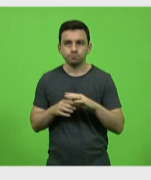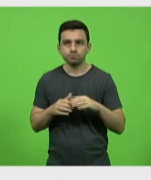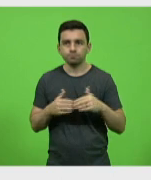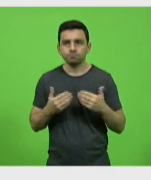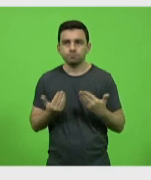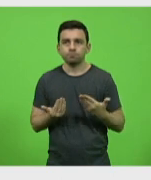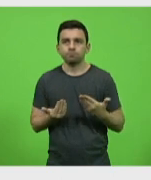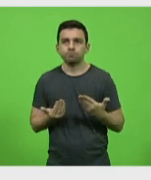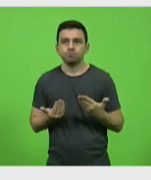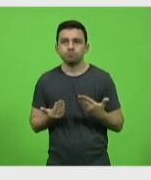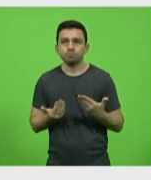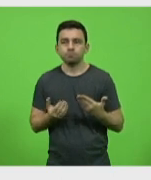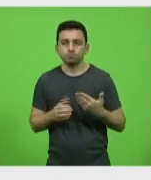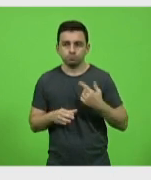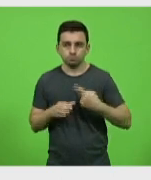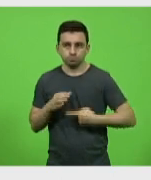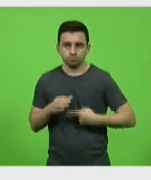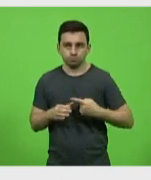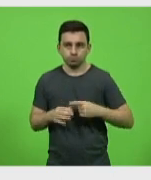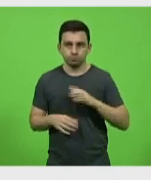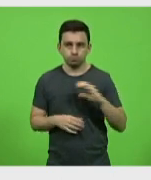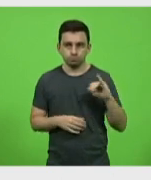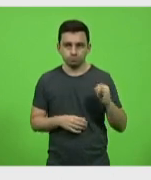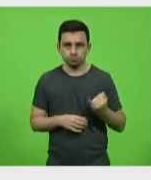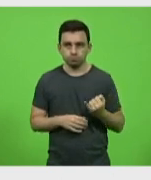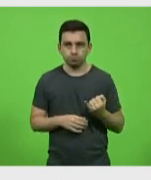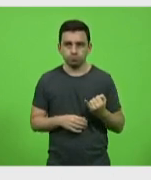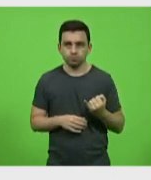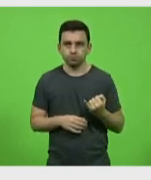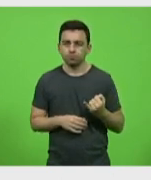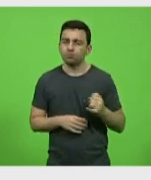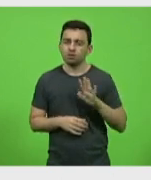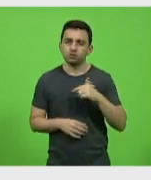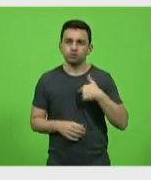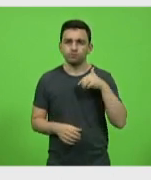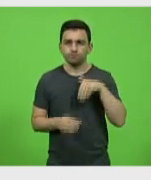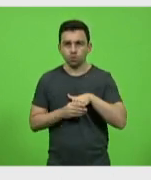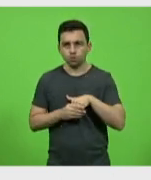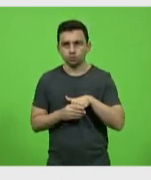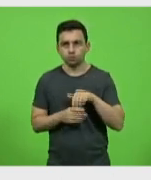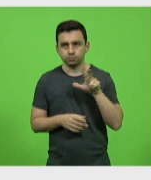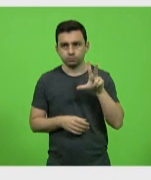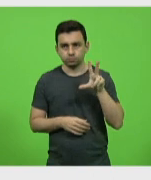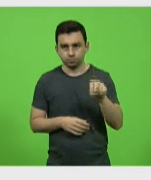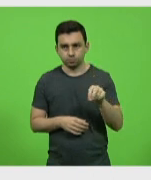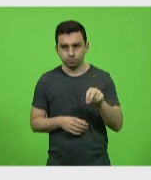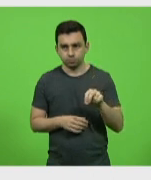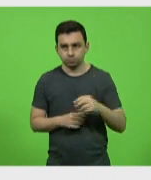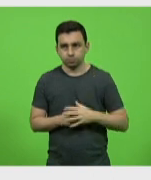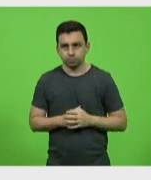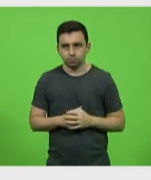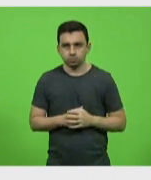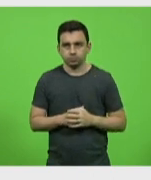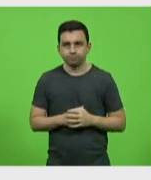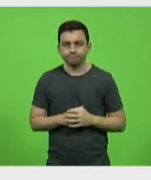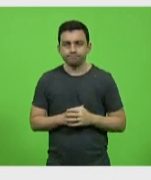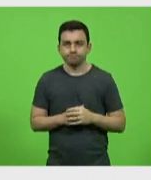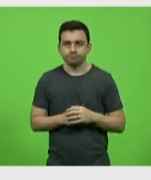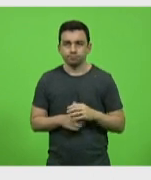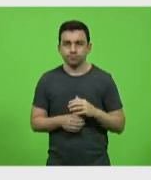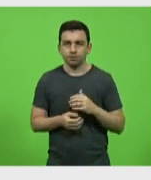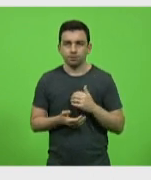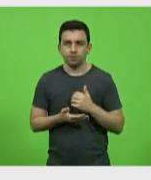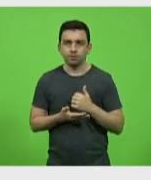Comissão de Justiça, mas eu vou votar não em favor do projeto